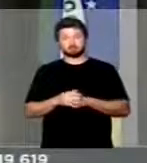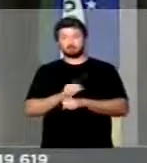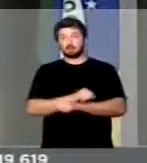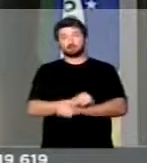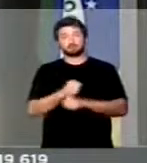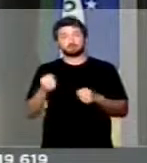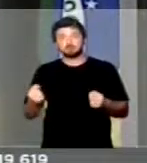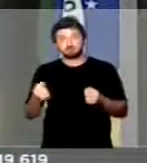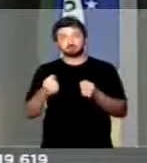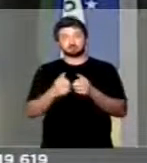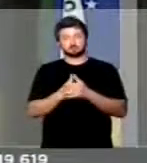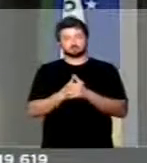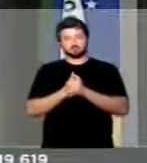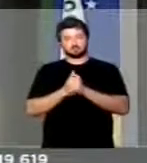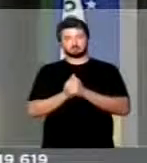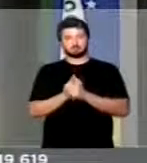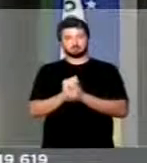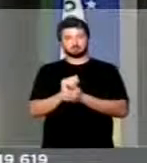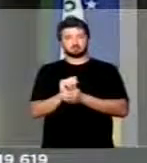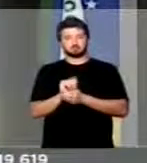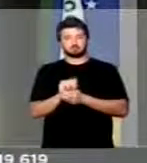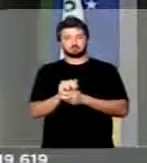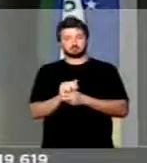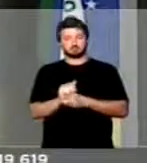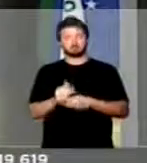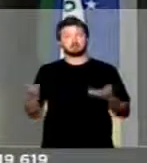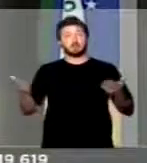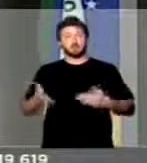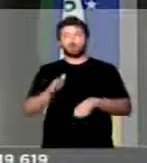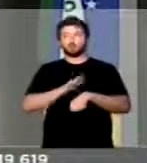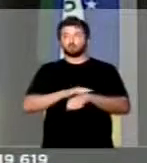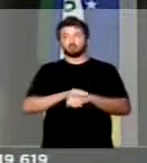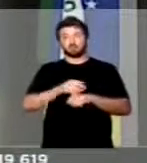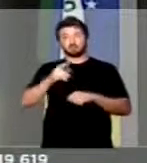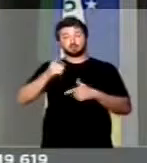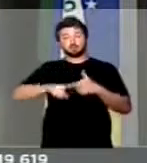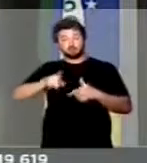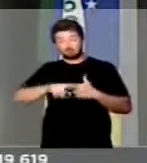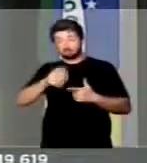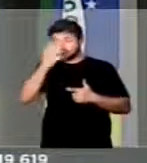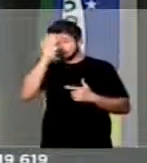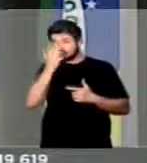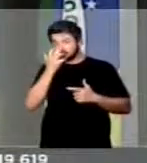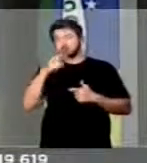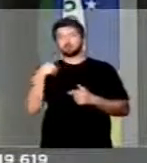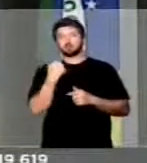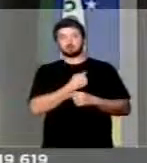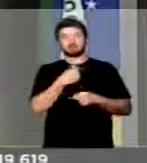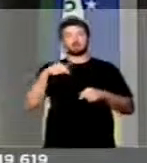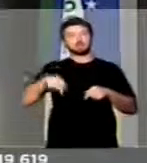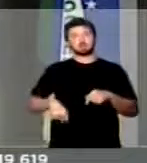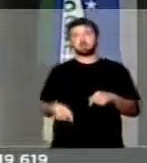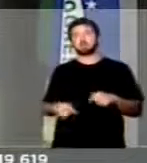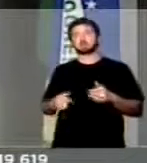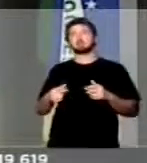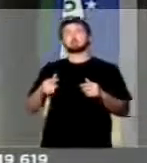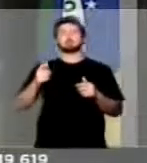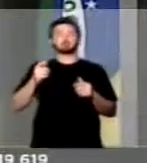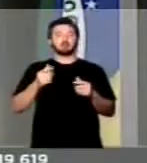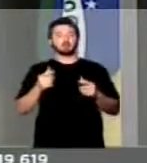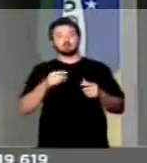impossível. E quando neste momento de crise, nós viemos aqui para